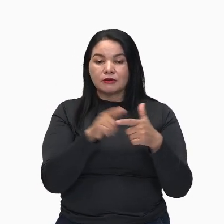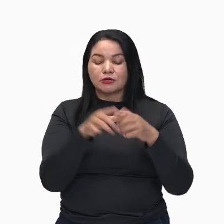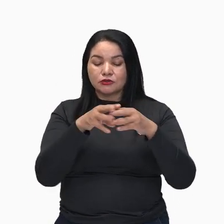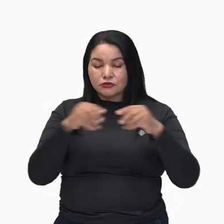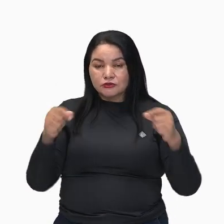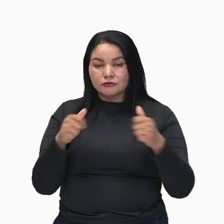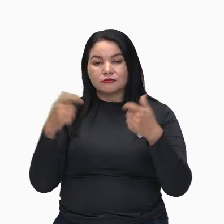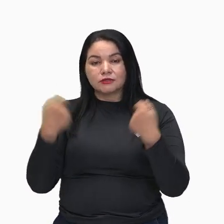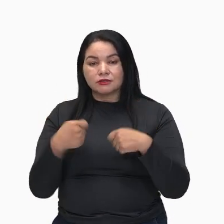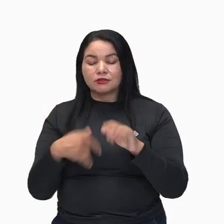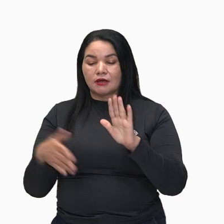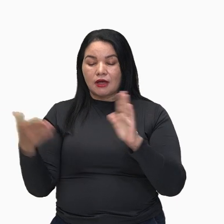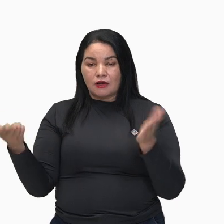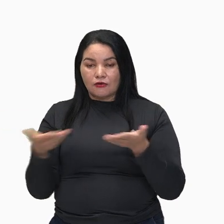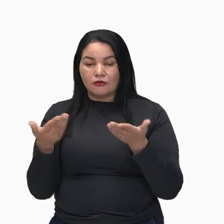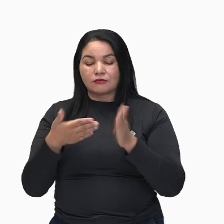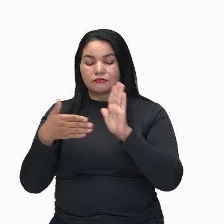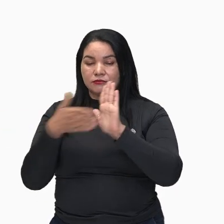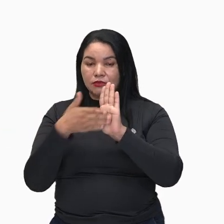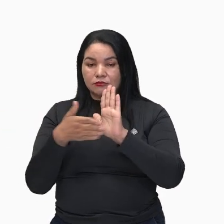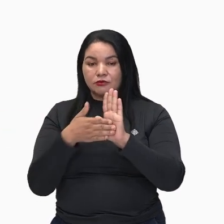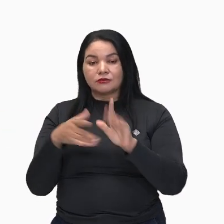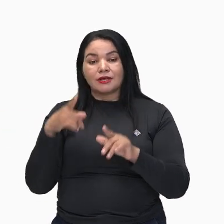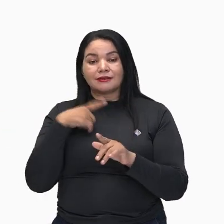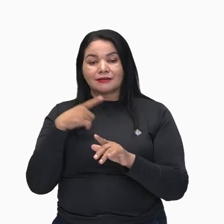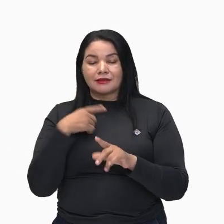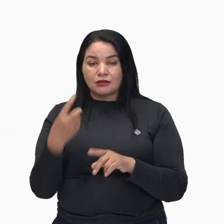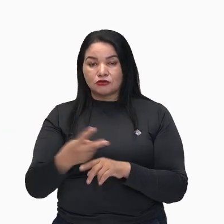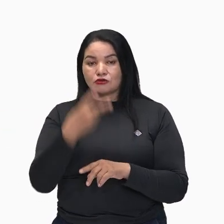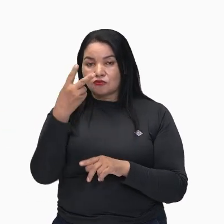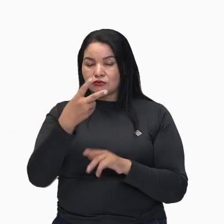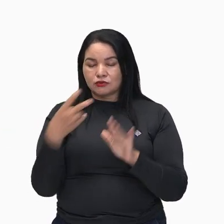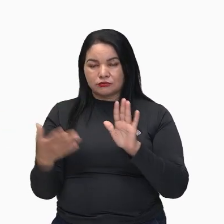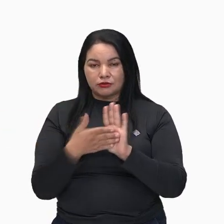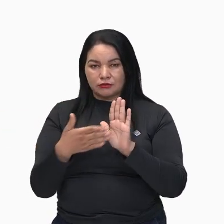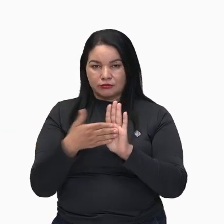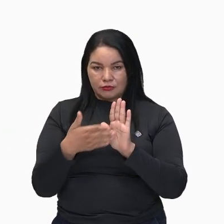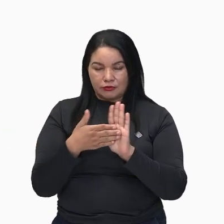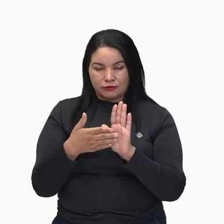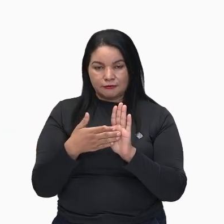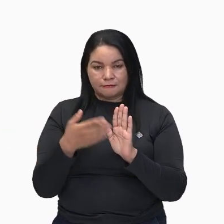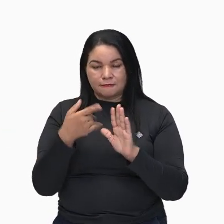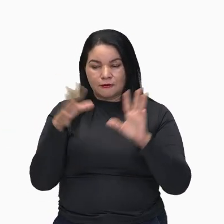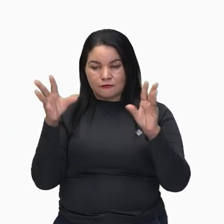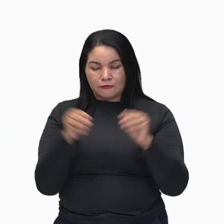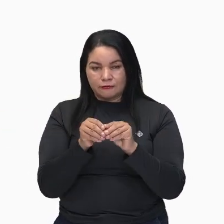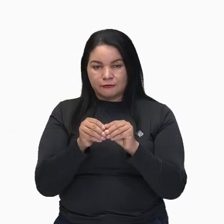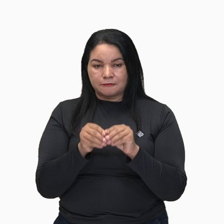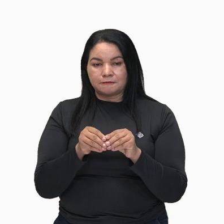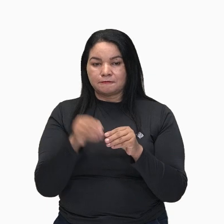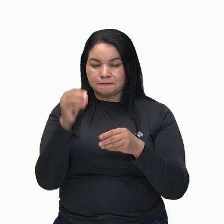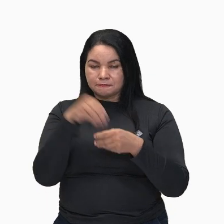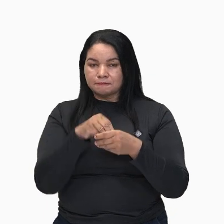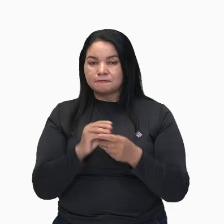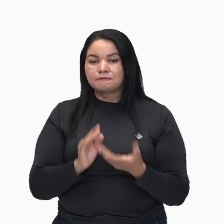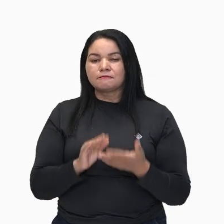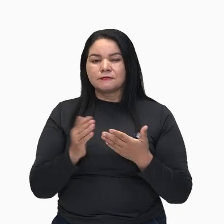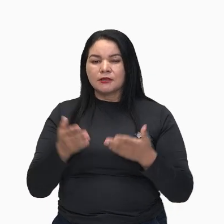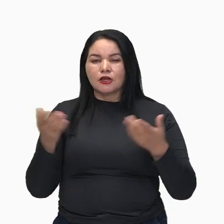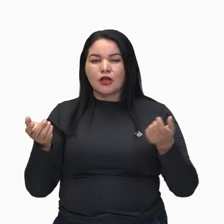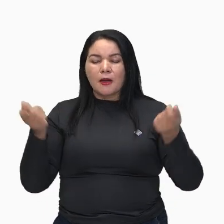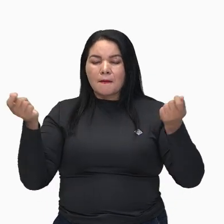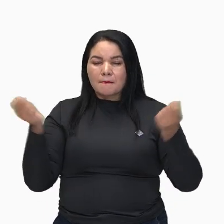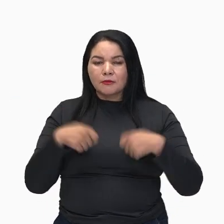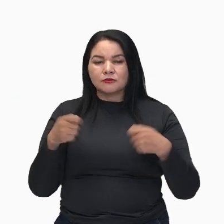uma proposta de intervenção. Uma não, nós temos duas propostas de intervenção na conclusão. Observe, o que é possível fazer, o que é